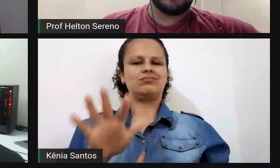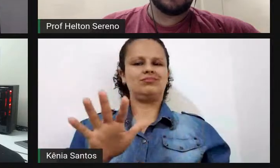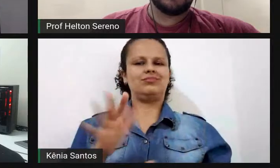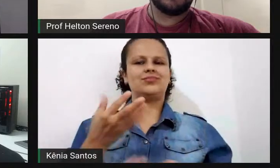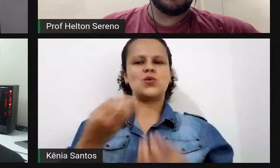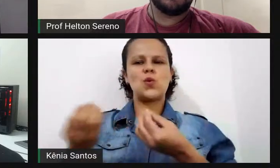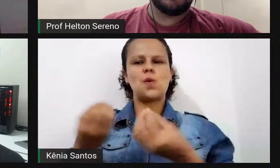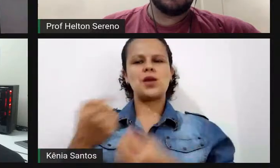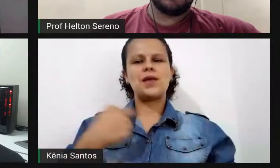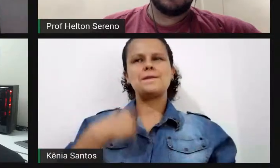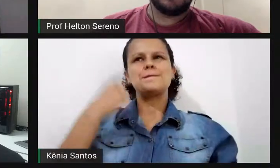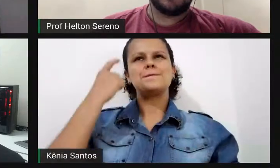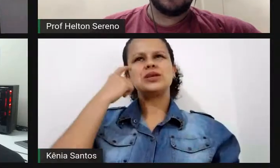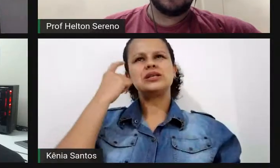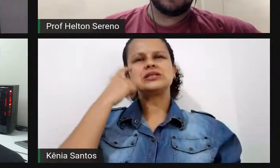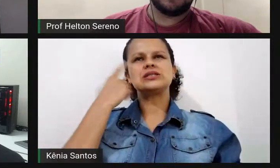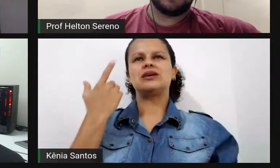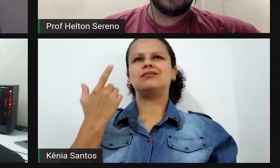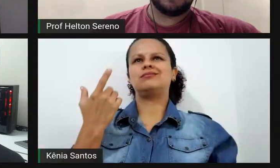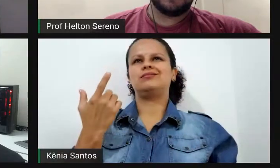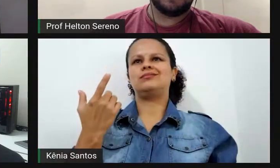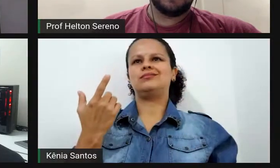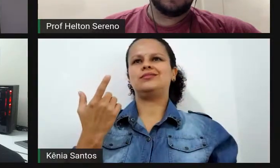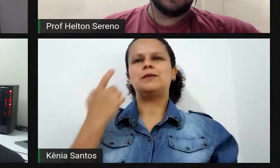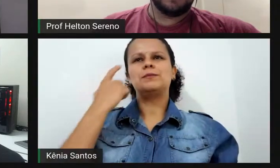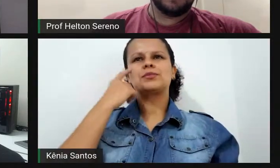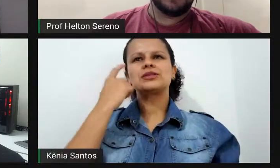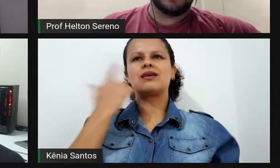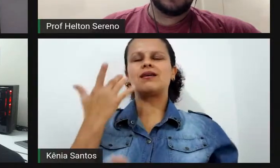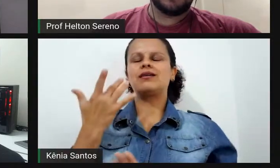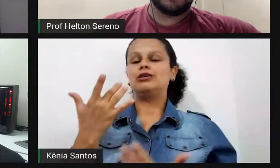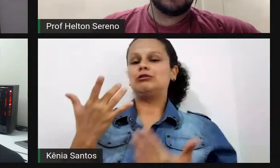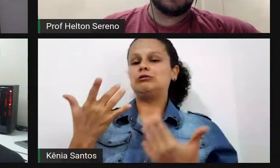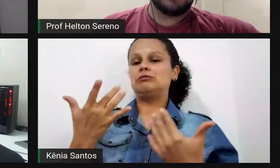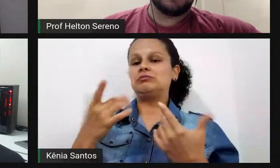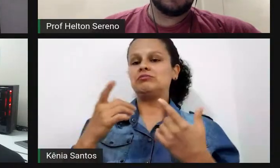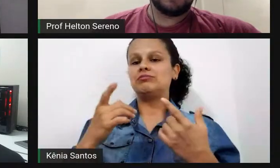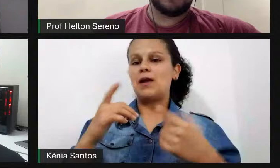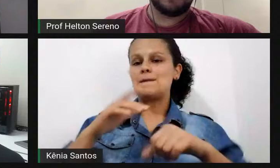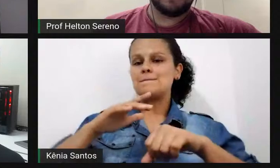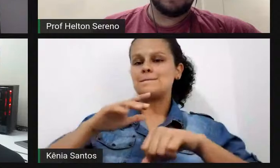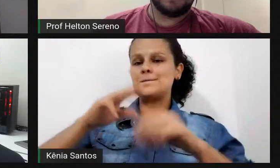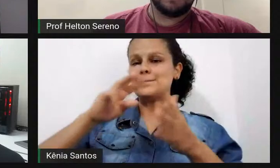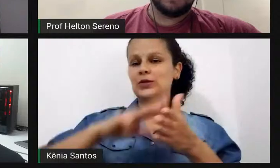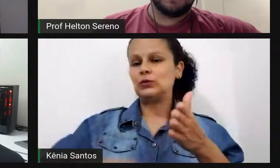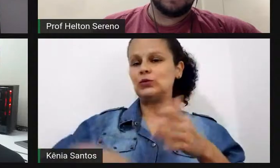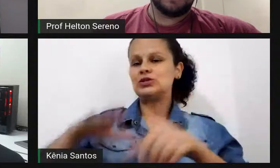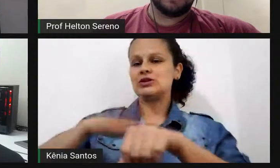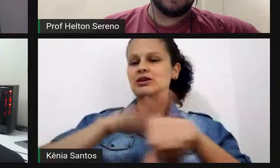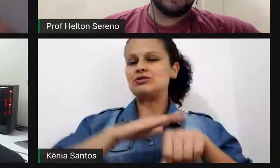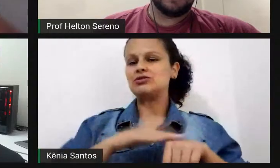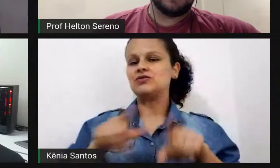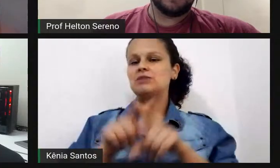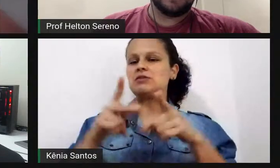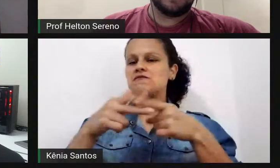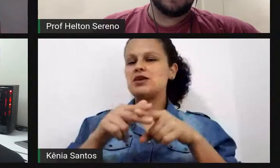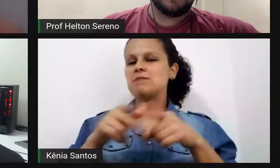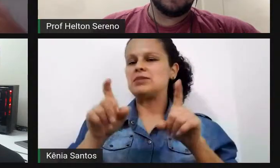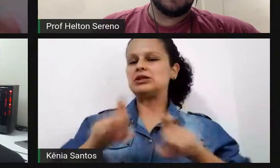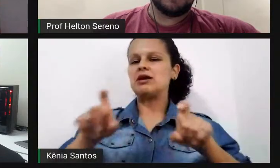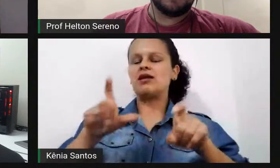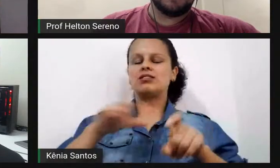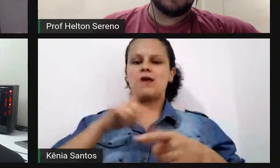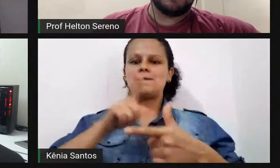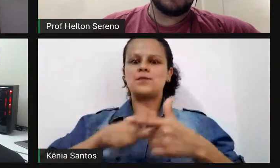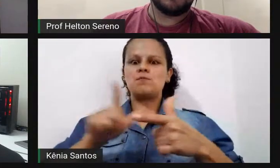métodos e ferramentas será a salvação da lavoura, né? Então, como eu falei, o nosso sistema educacional é muito complexo. Há questões políticas, sociais,